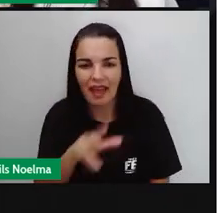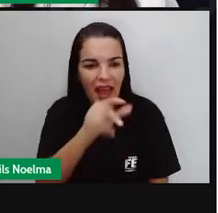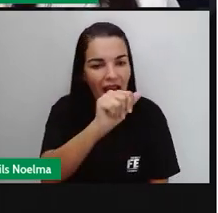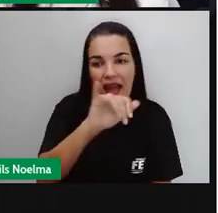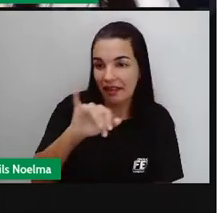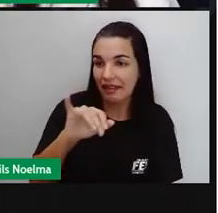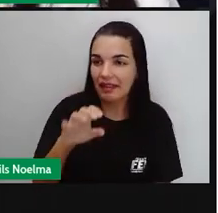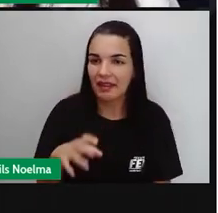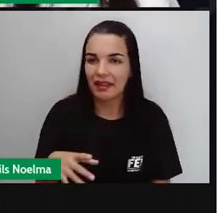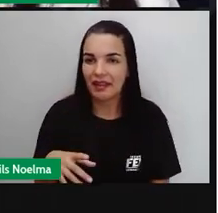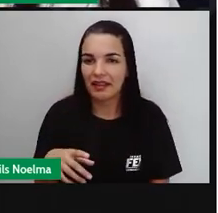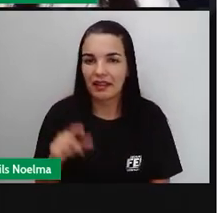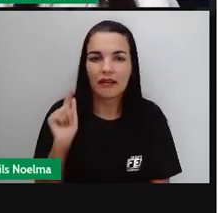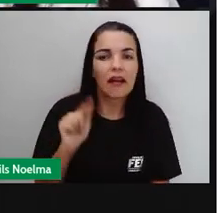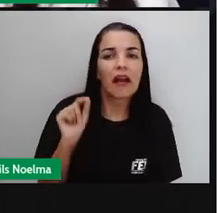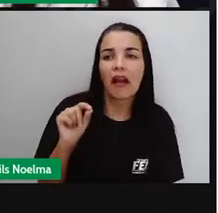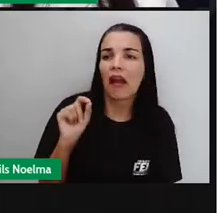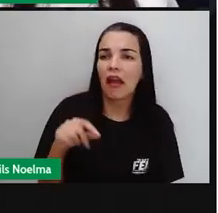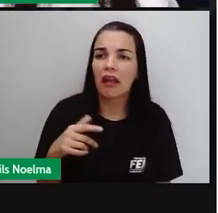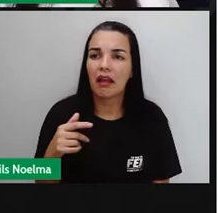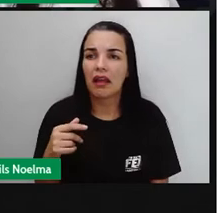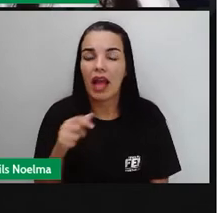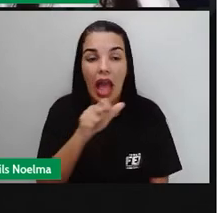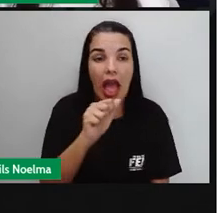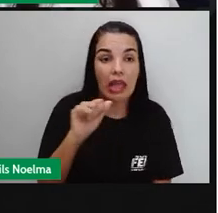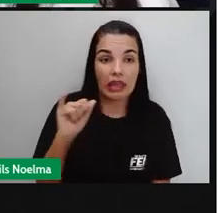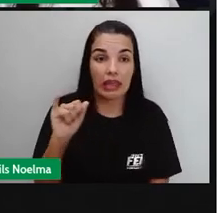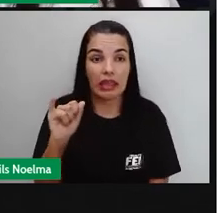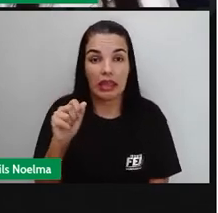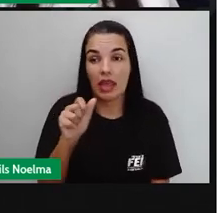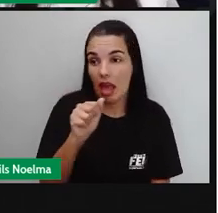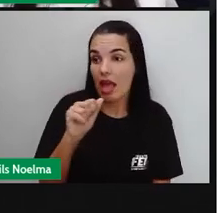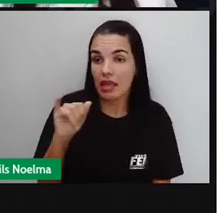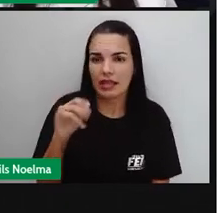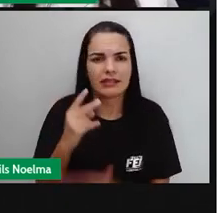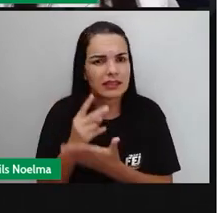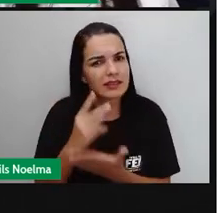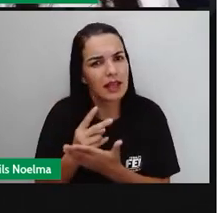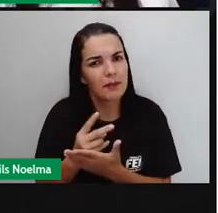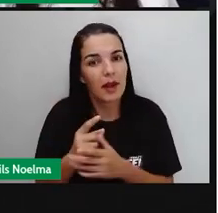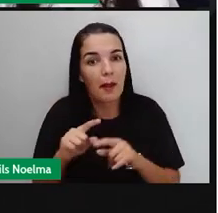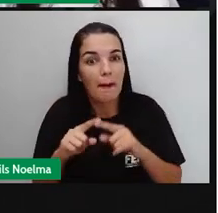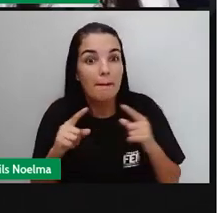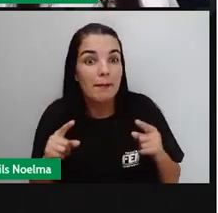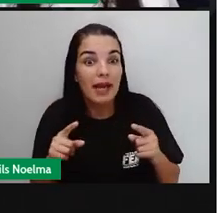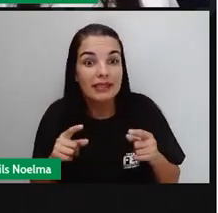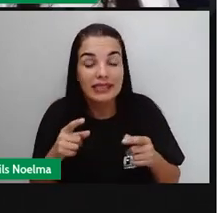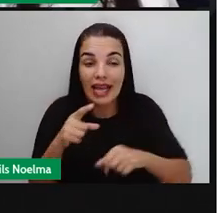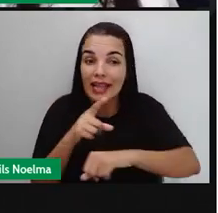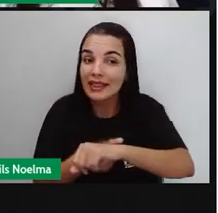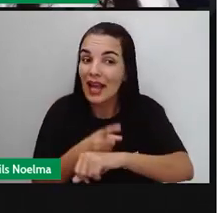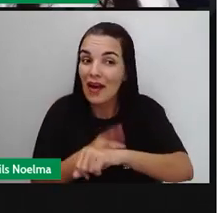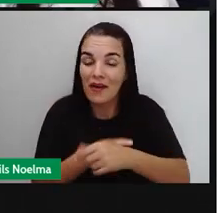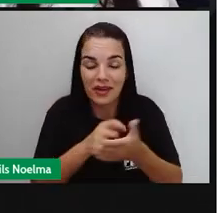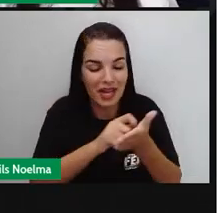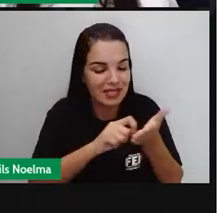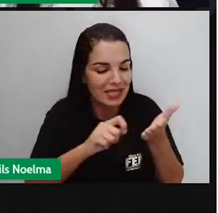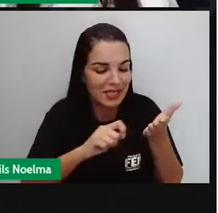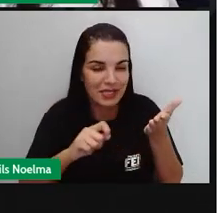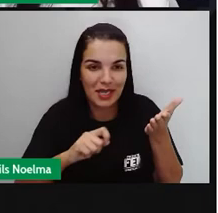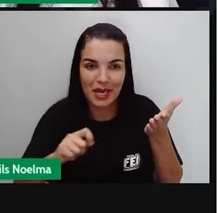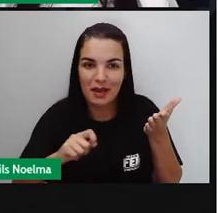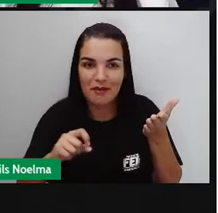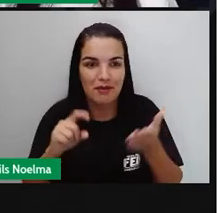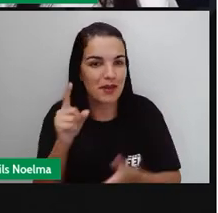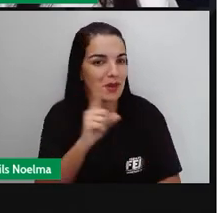É... Que... Que... É normal a gente utilizar na fala. Só que na hora da escrita, a gente tem que ter atenção